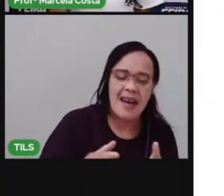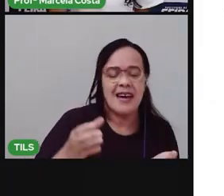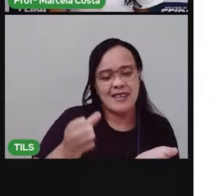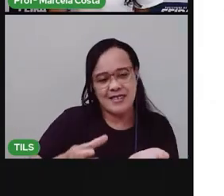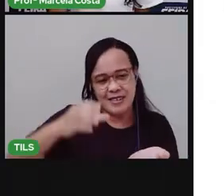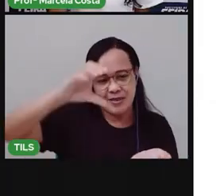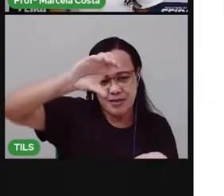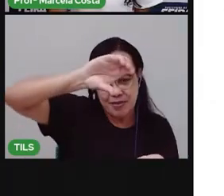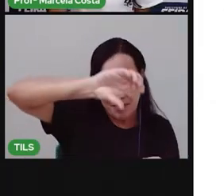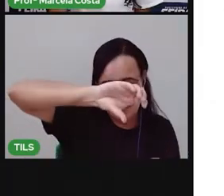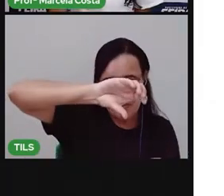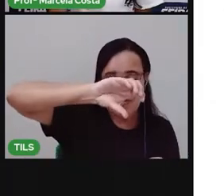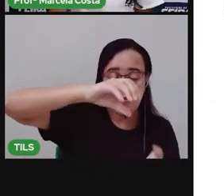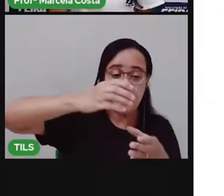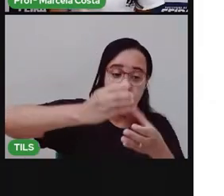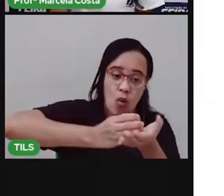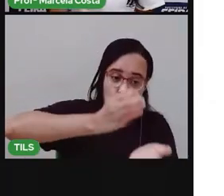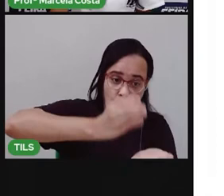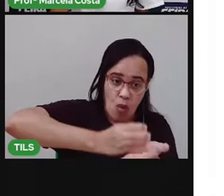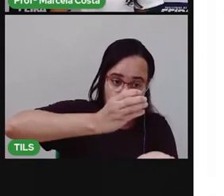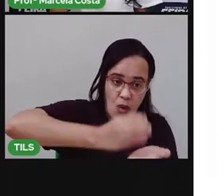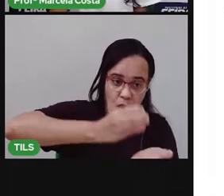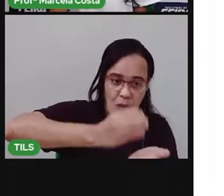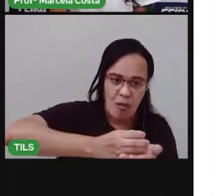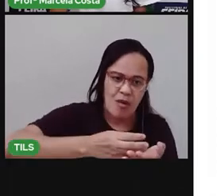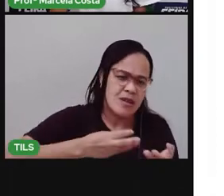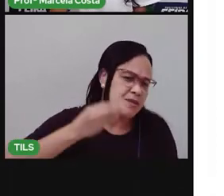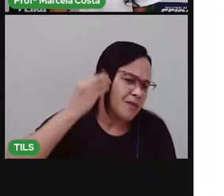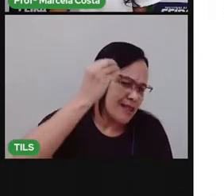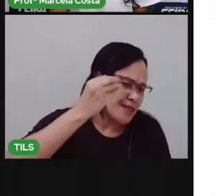o experimento com a Pró Marcela